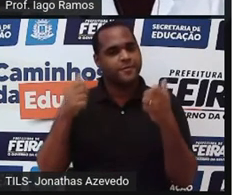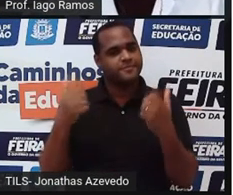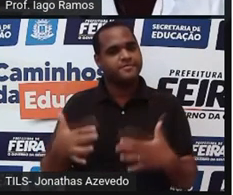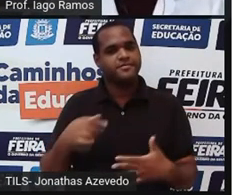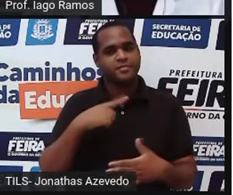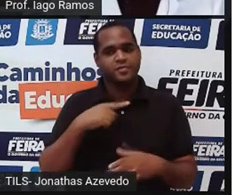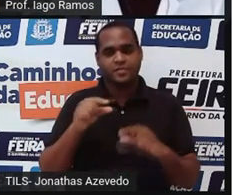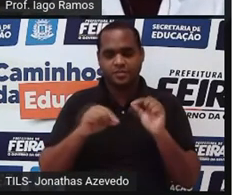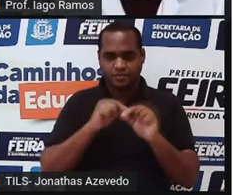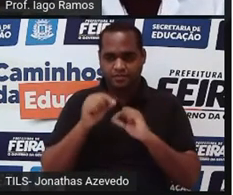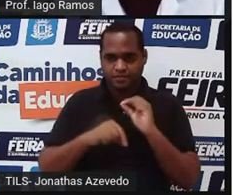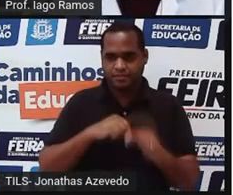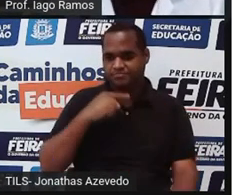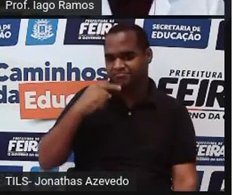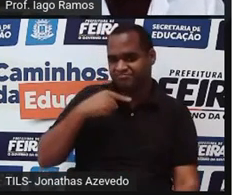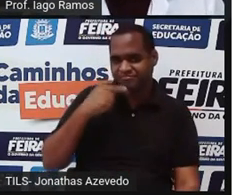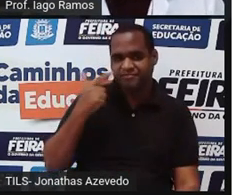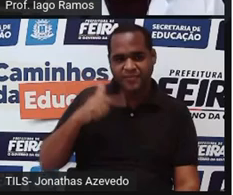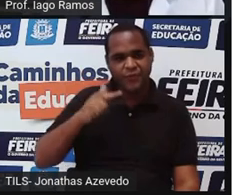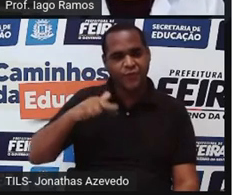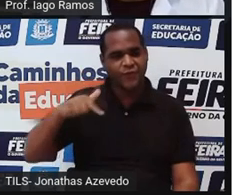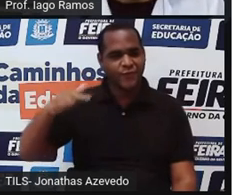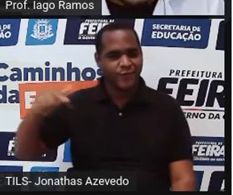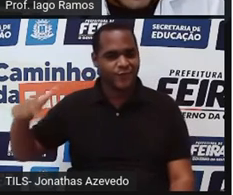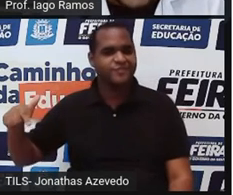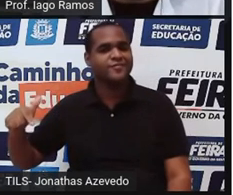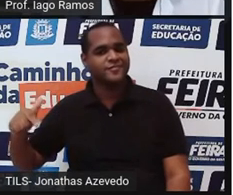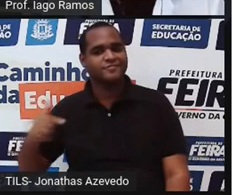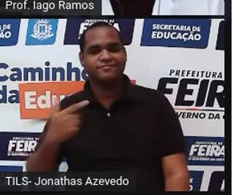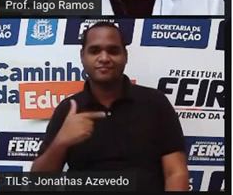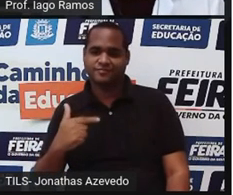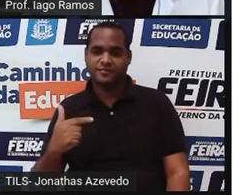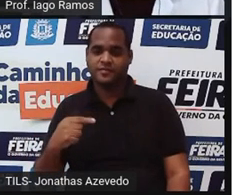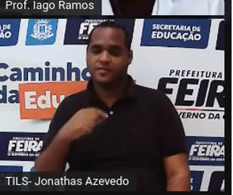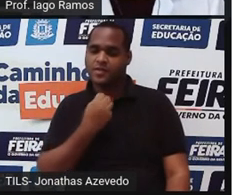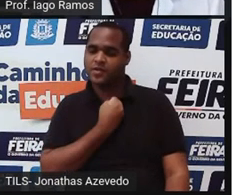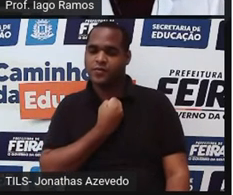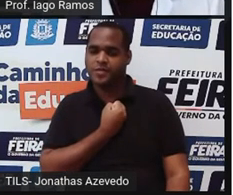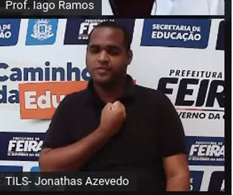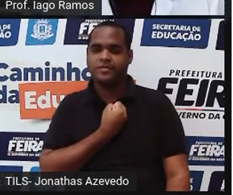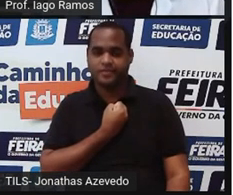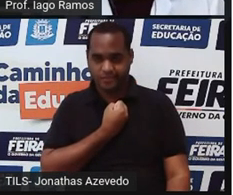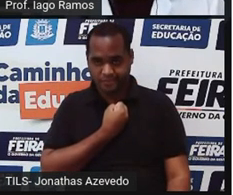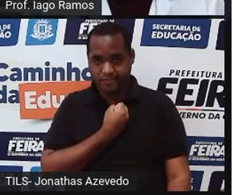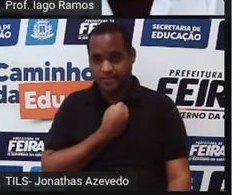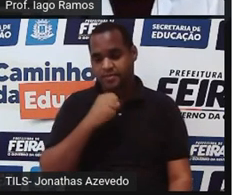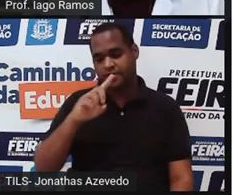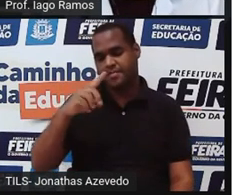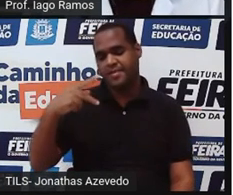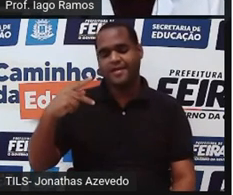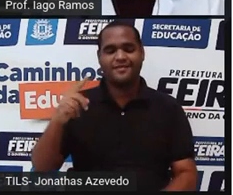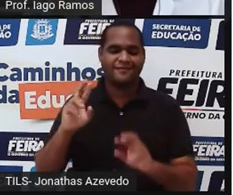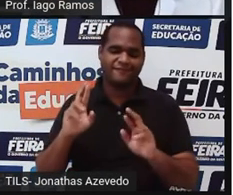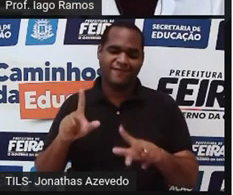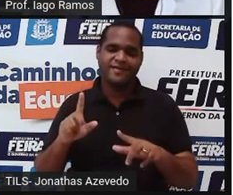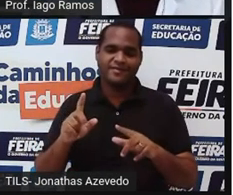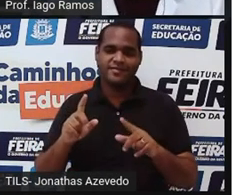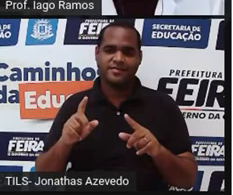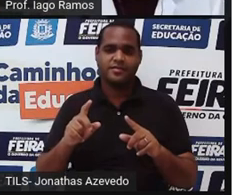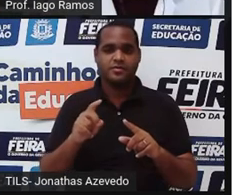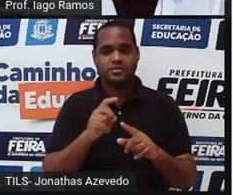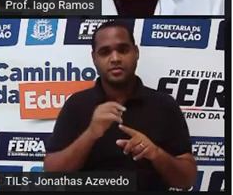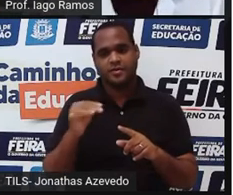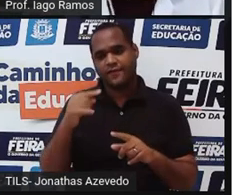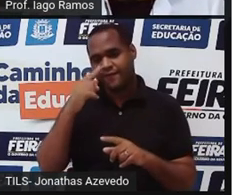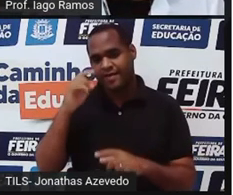algarismos não estão em uma repetição infinita. É um número que é uma dízima não periódica é